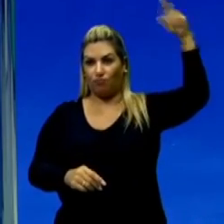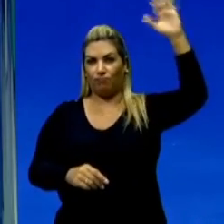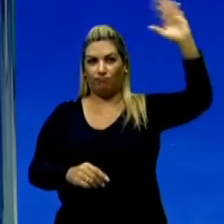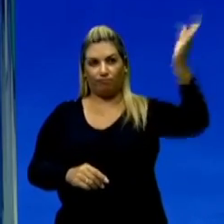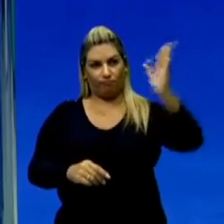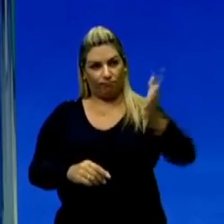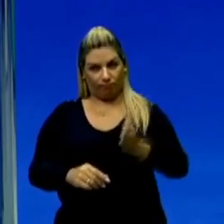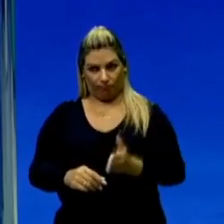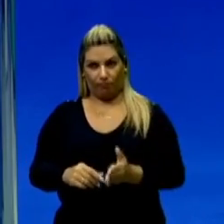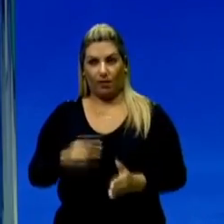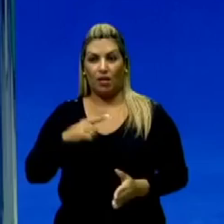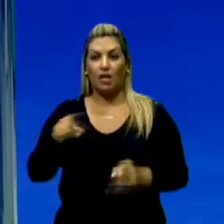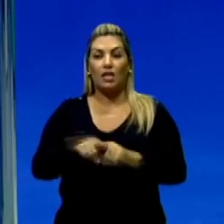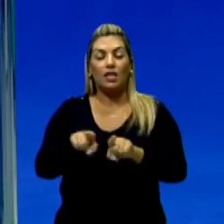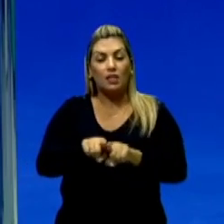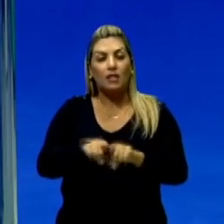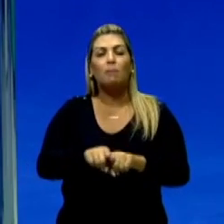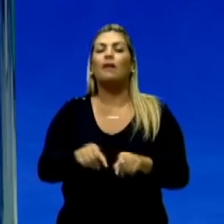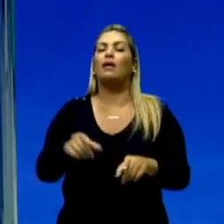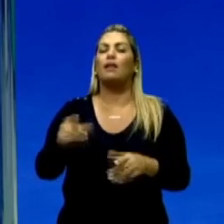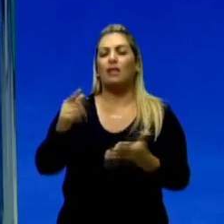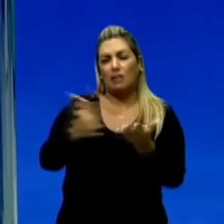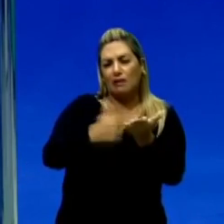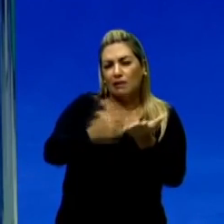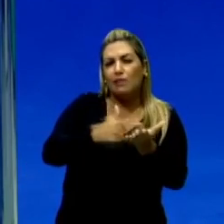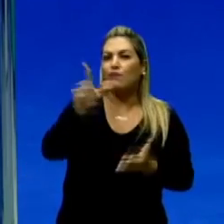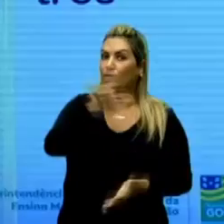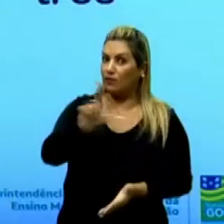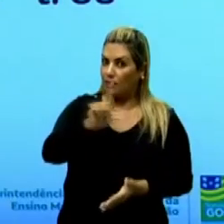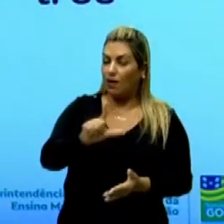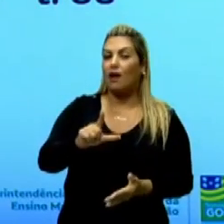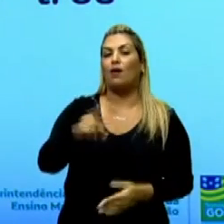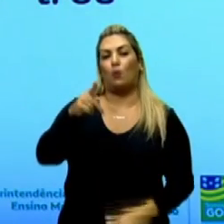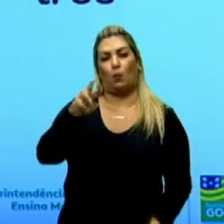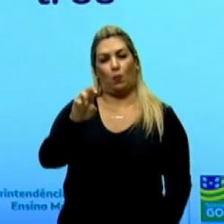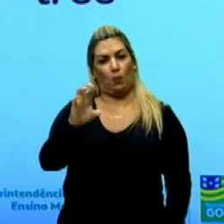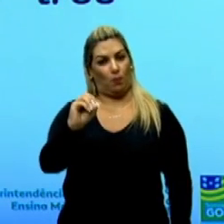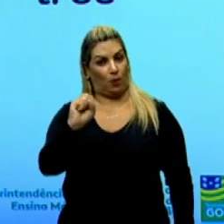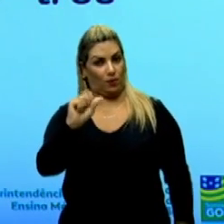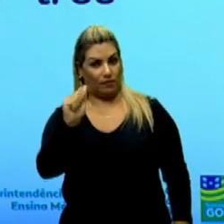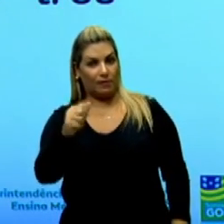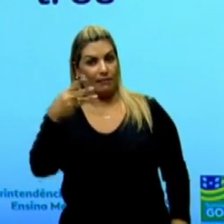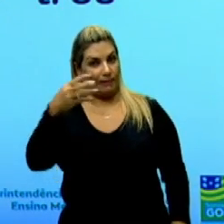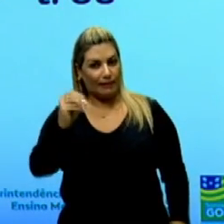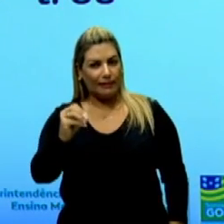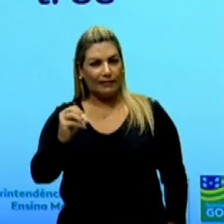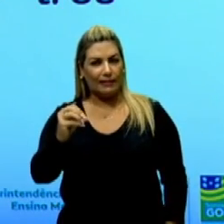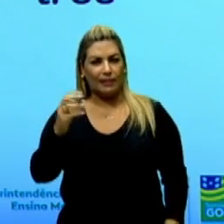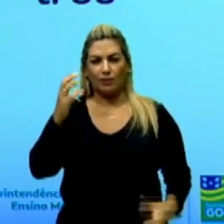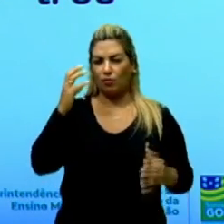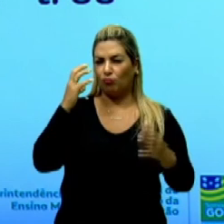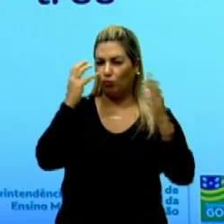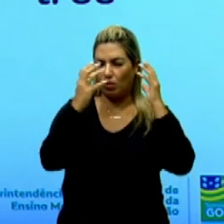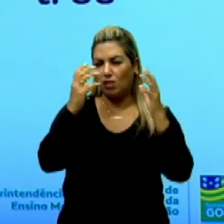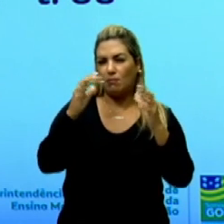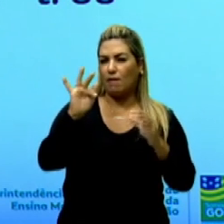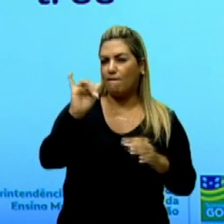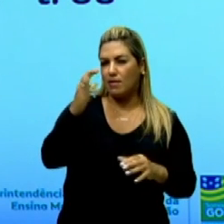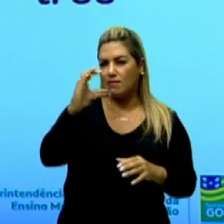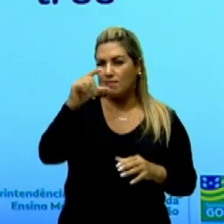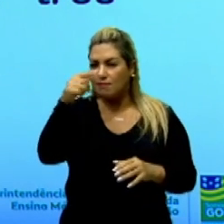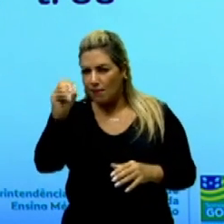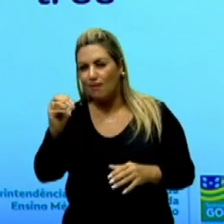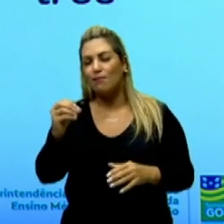obras literárias, a prosa de 30, nos anos 30, a ficção dá um novo salto qualitativo